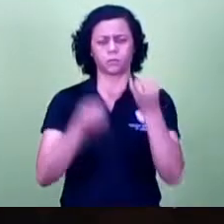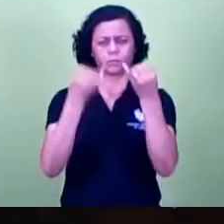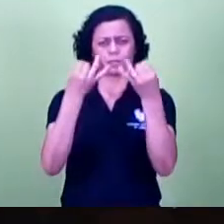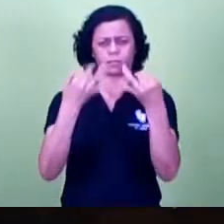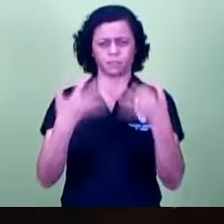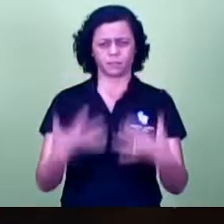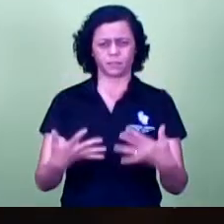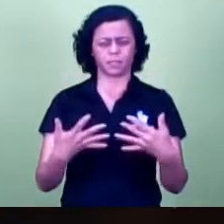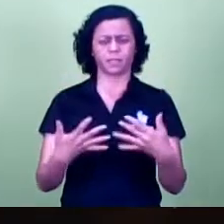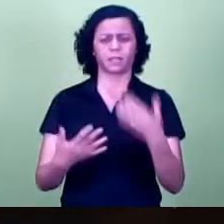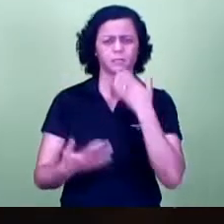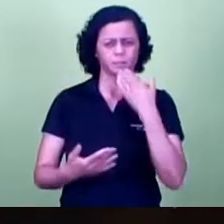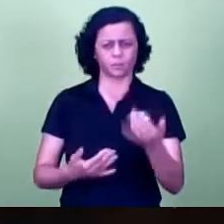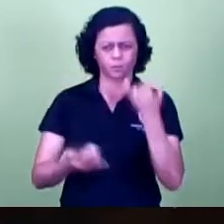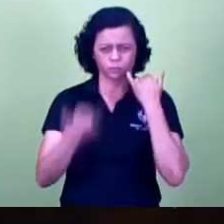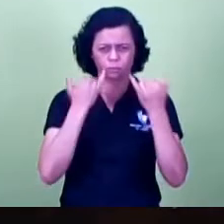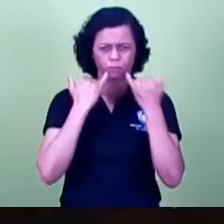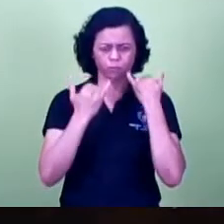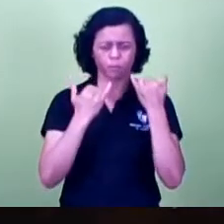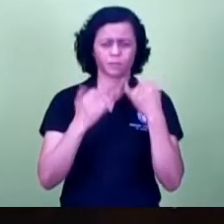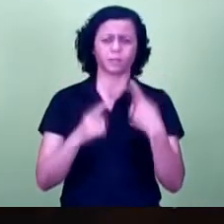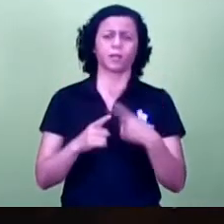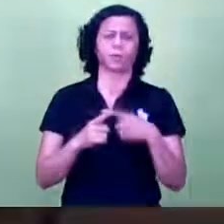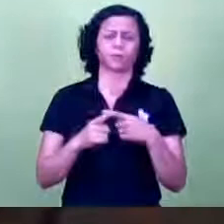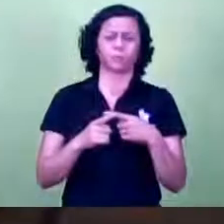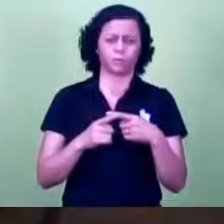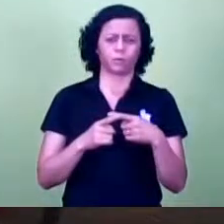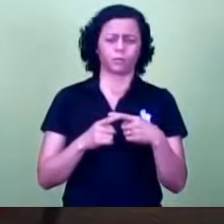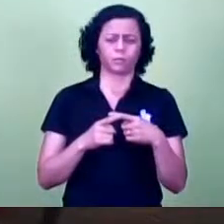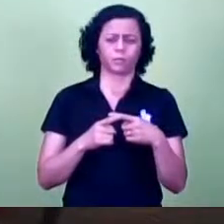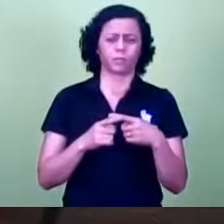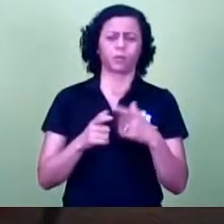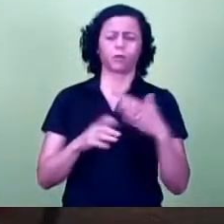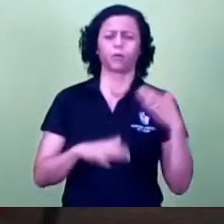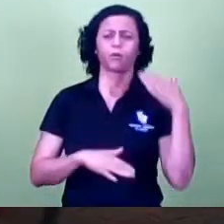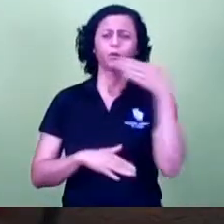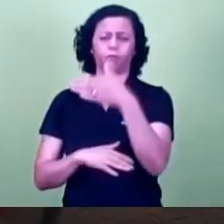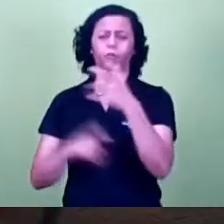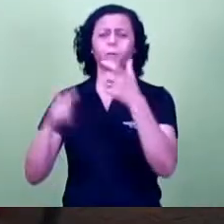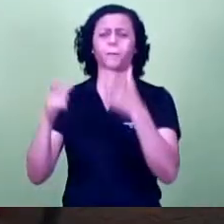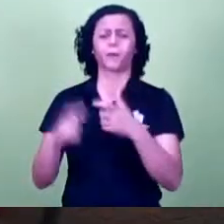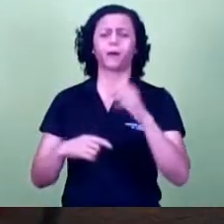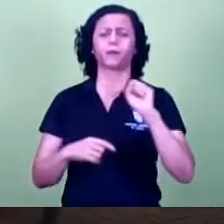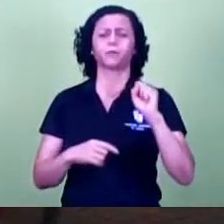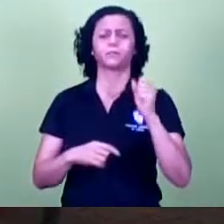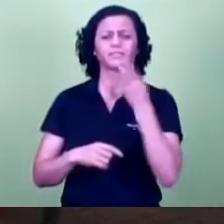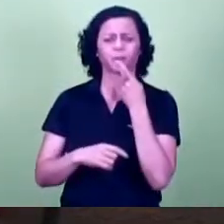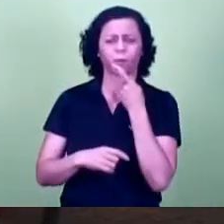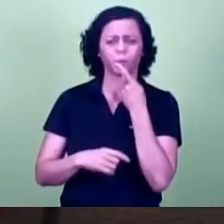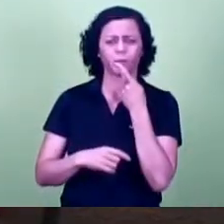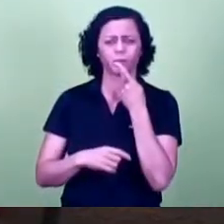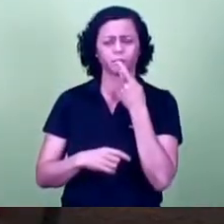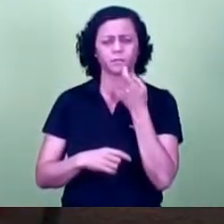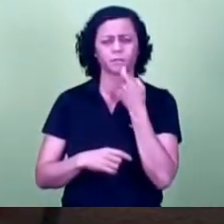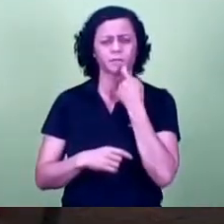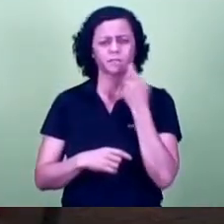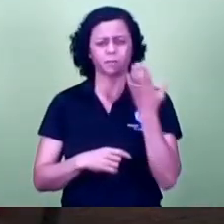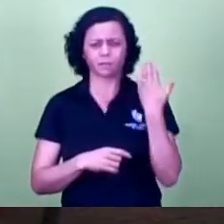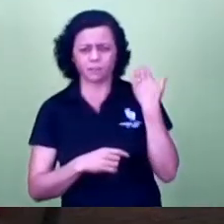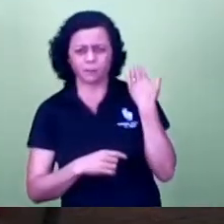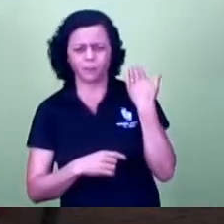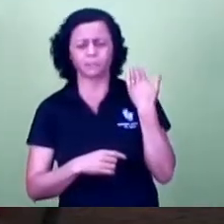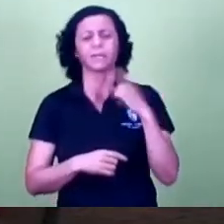relação a esse nosso pedido de informação, é que eu estive lá em cima, no bairro de São Pedro, sexta-feira passada, e tem lá um